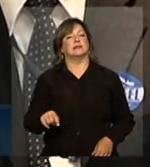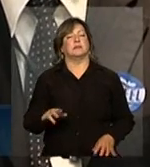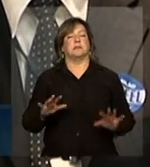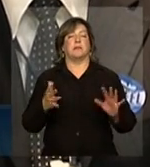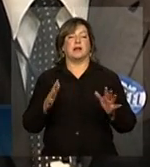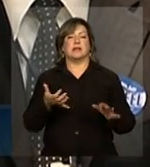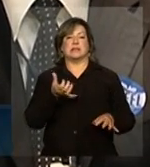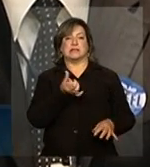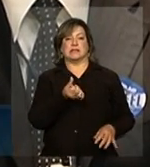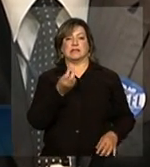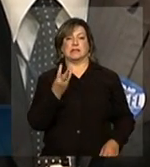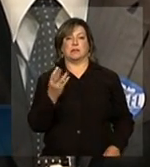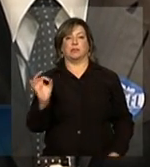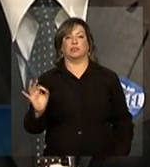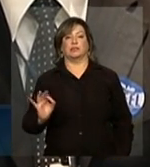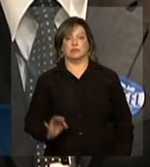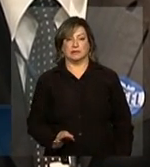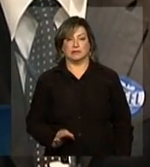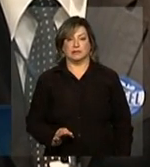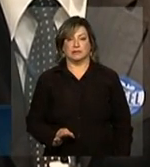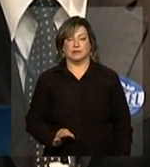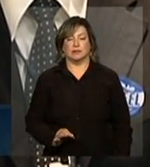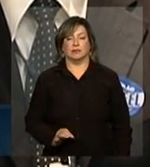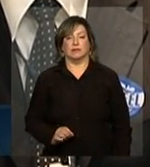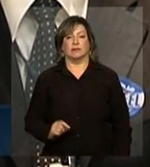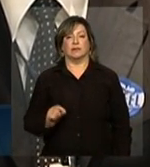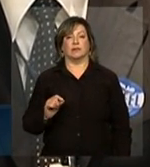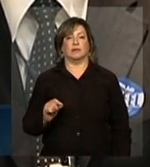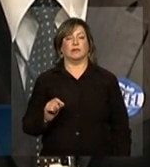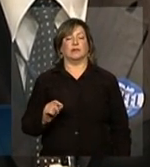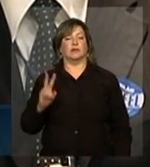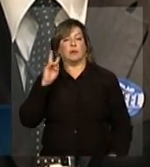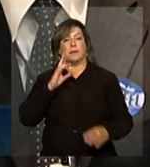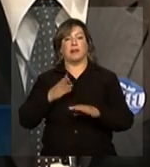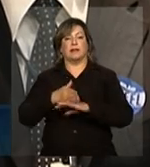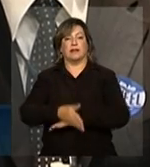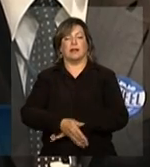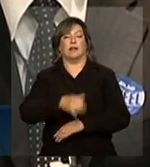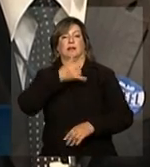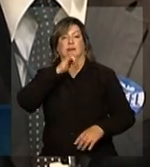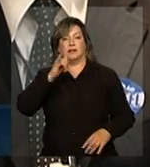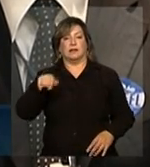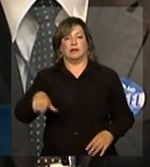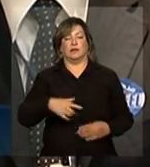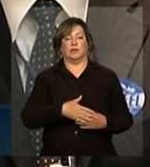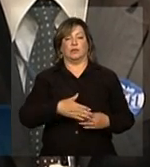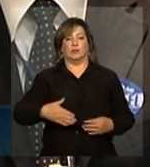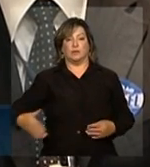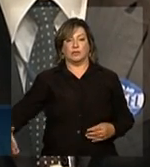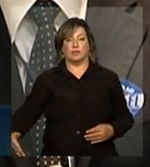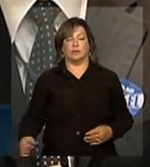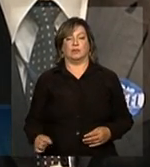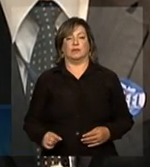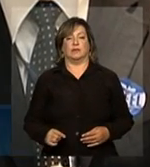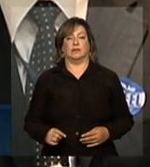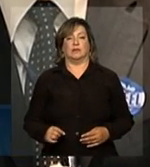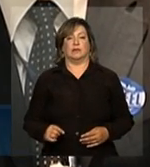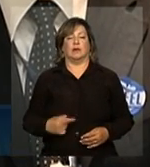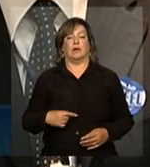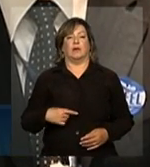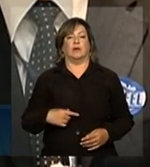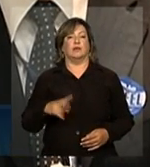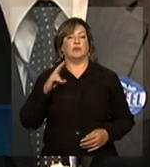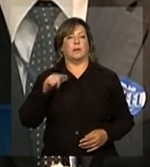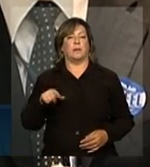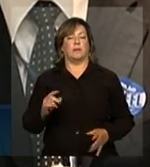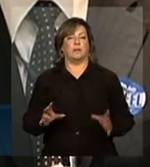63% da perspectiva de entrada de energia durante o horizonte